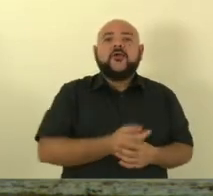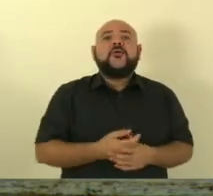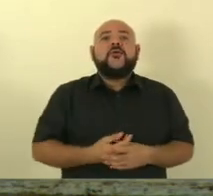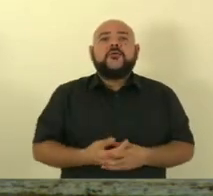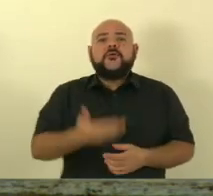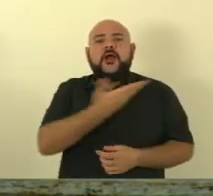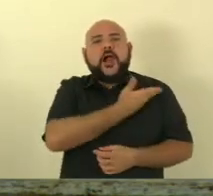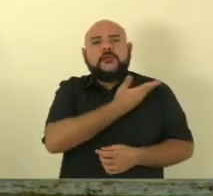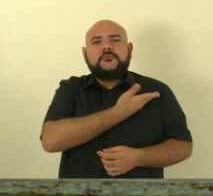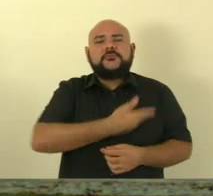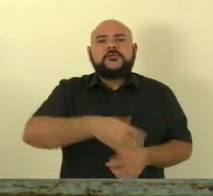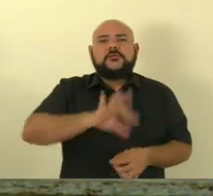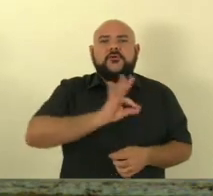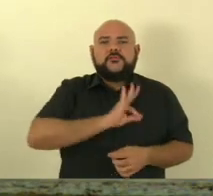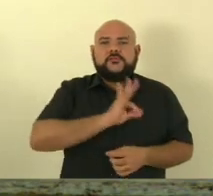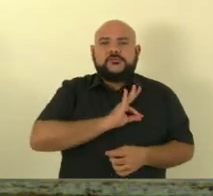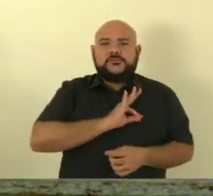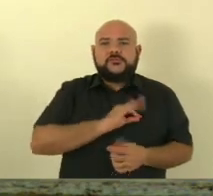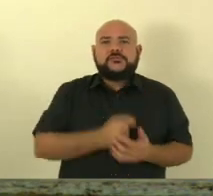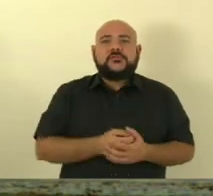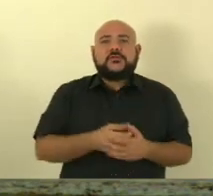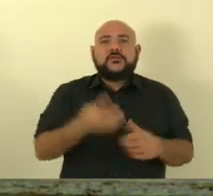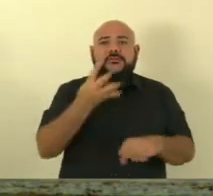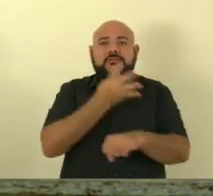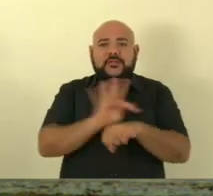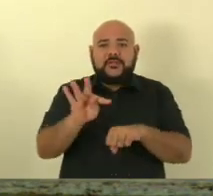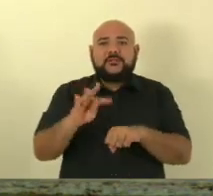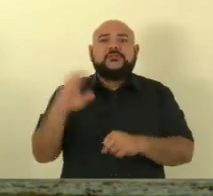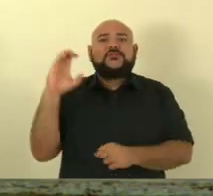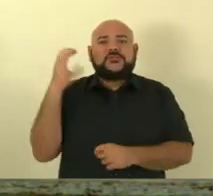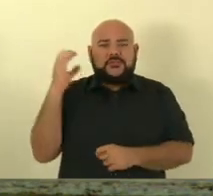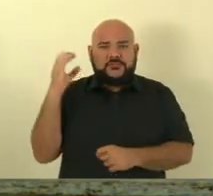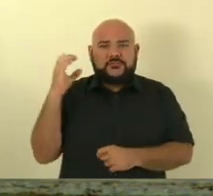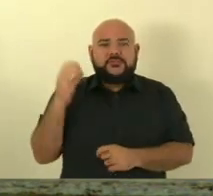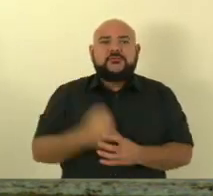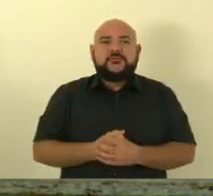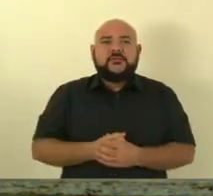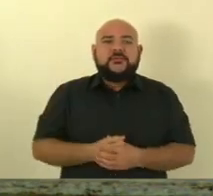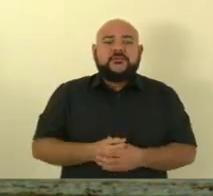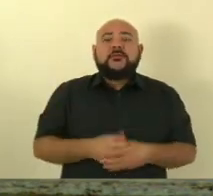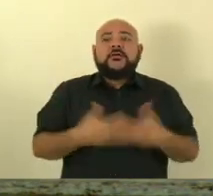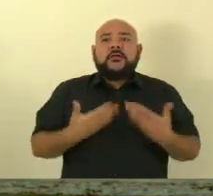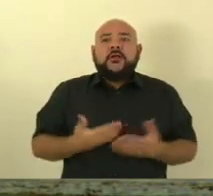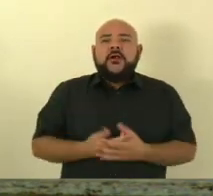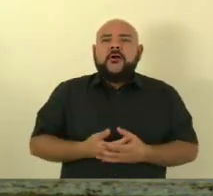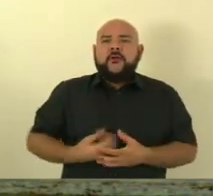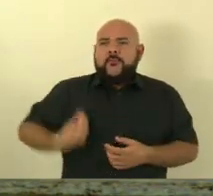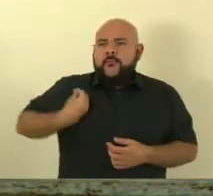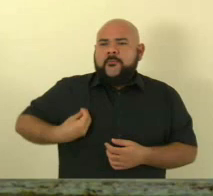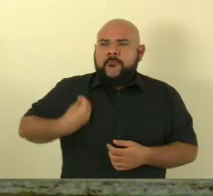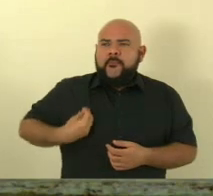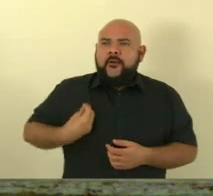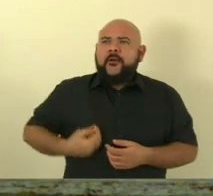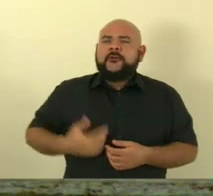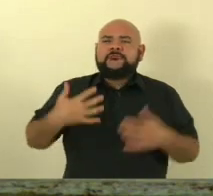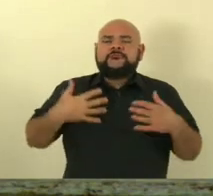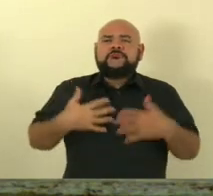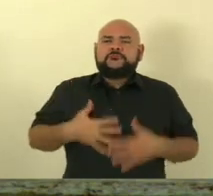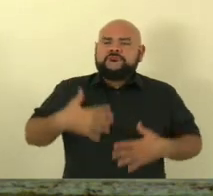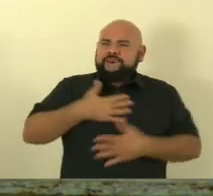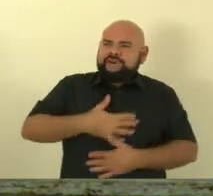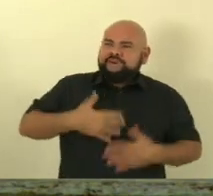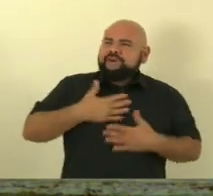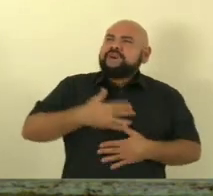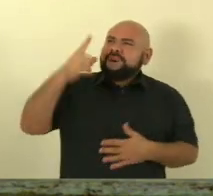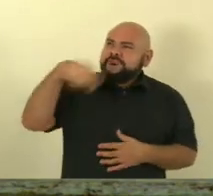da Polícia Tecnologia Científica, nossos peritos oficiais criminais. Prazer muito grande em ter-nos conosco. Sejam bem-vindos mais uma vez